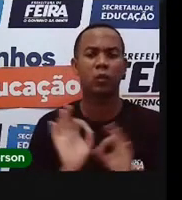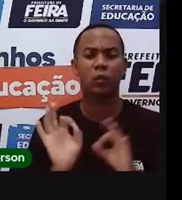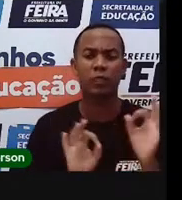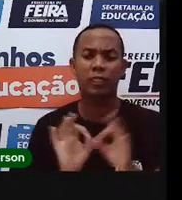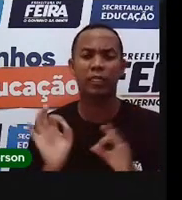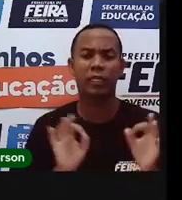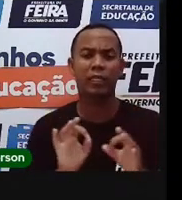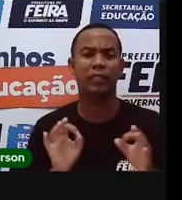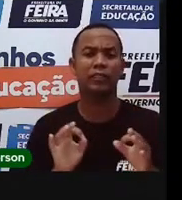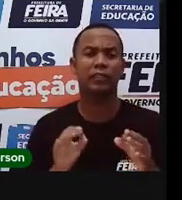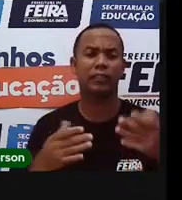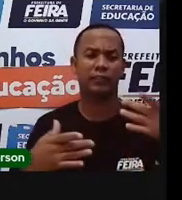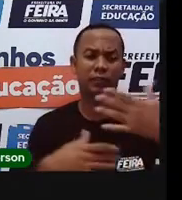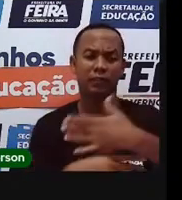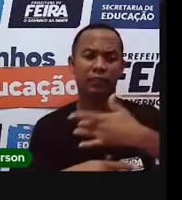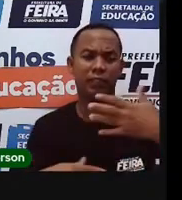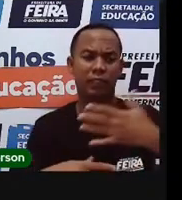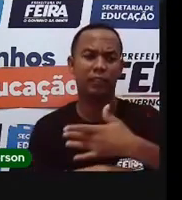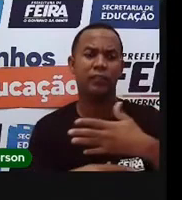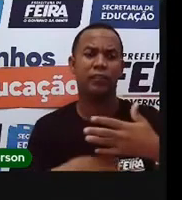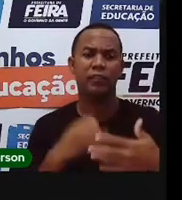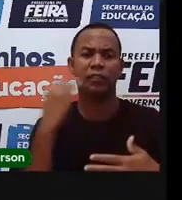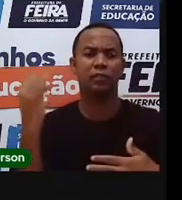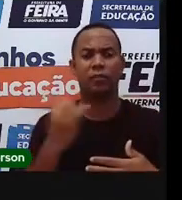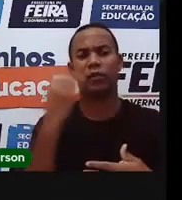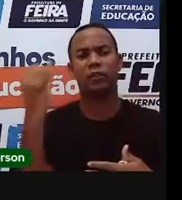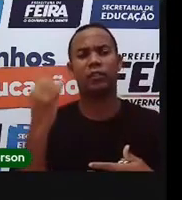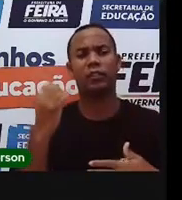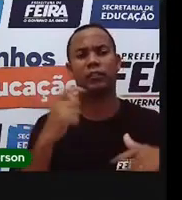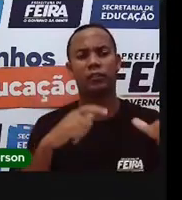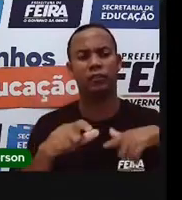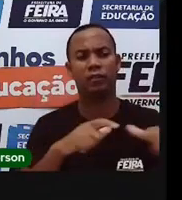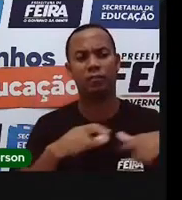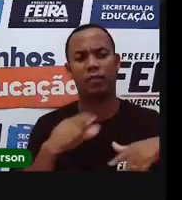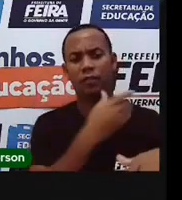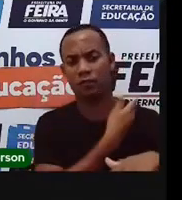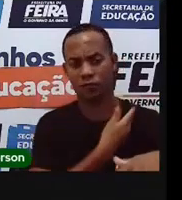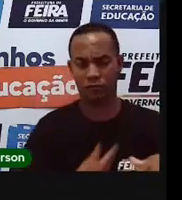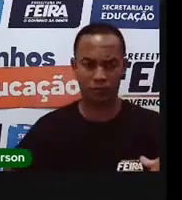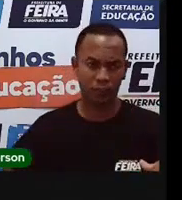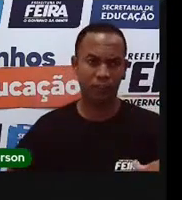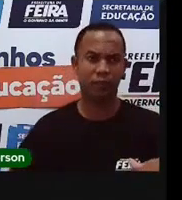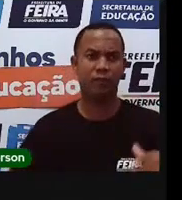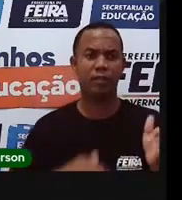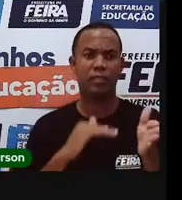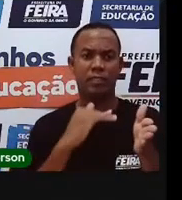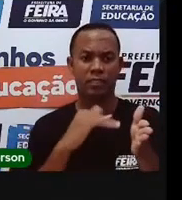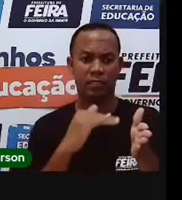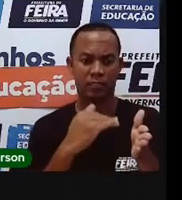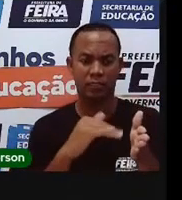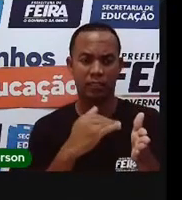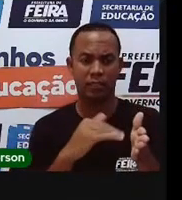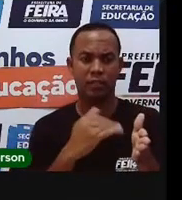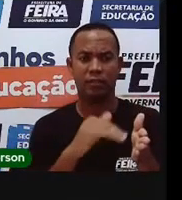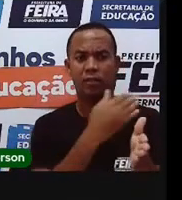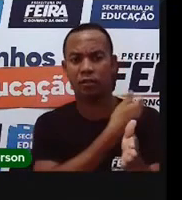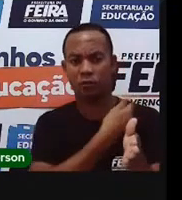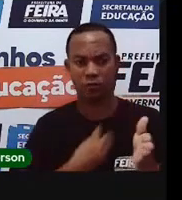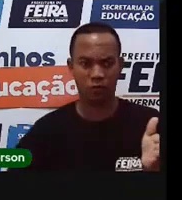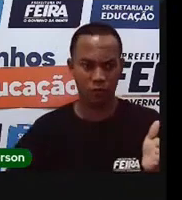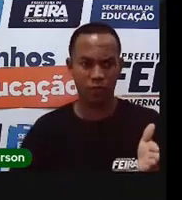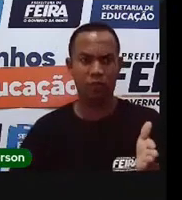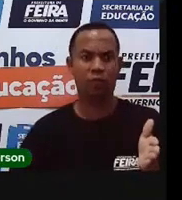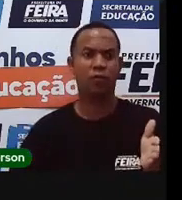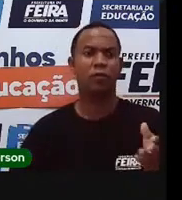da cidade é um serviço público, né? A gente tem uma secretaria aí, que é a Secretaria de Serviços Públicos, que faz esse